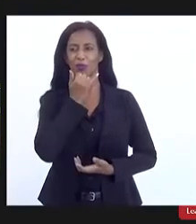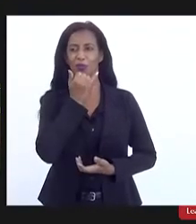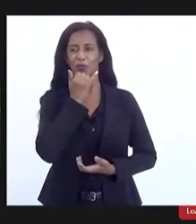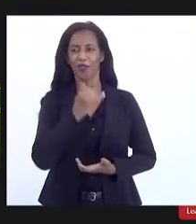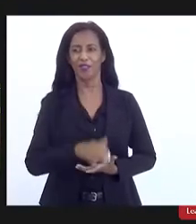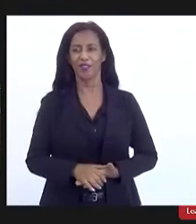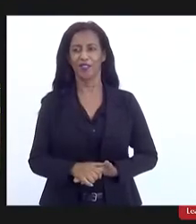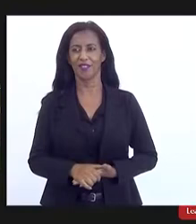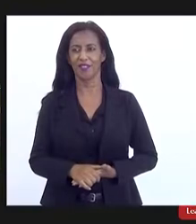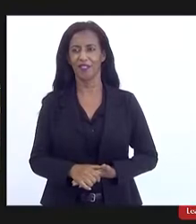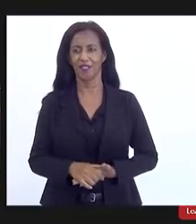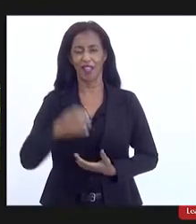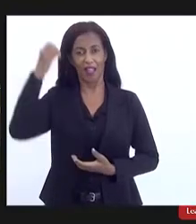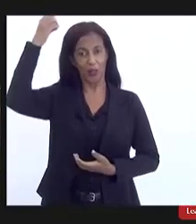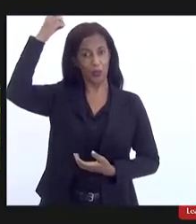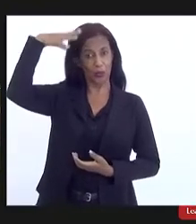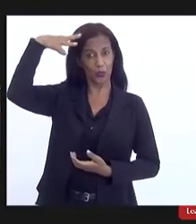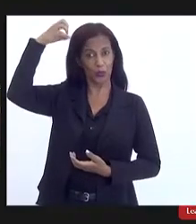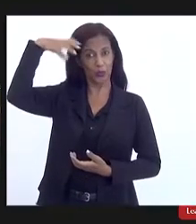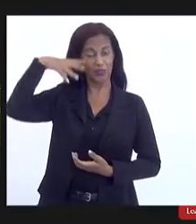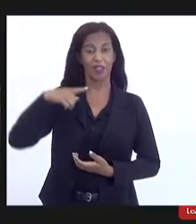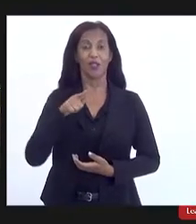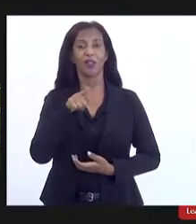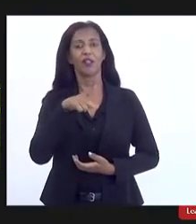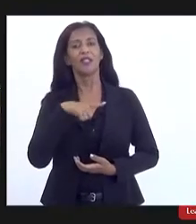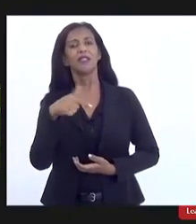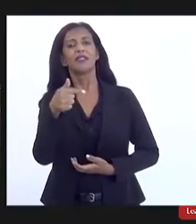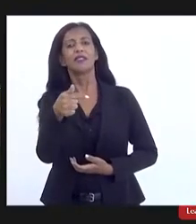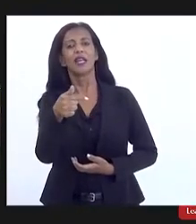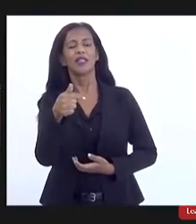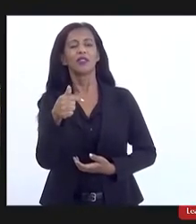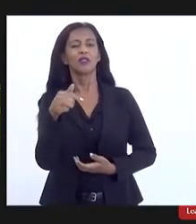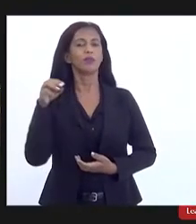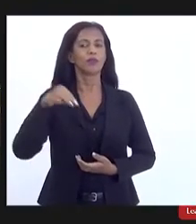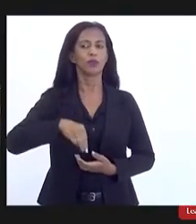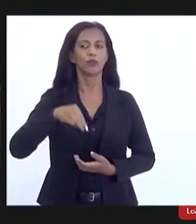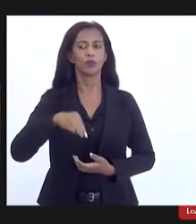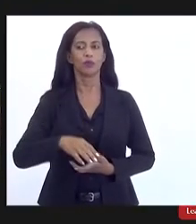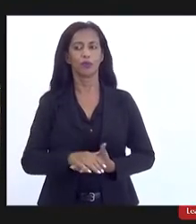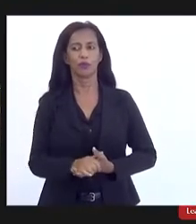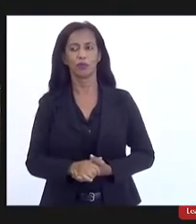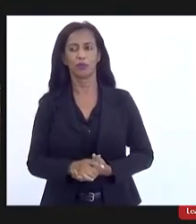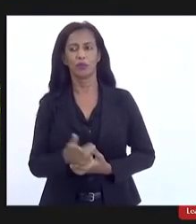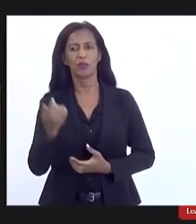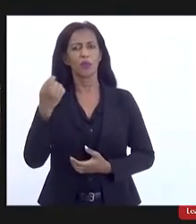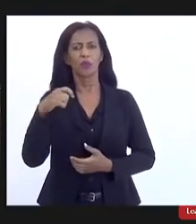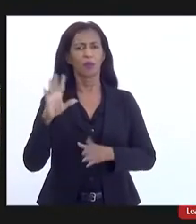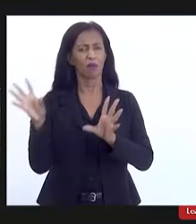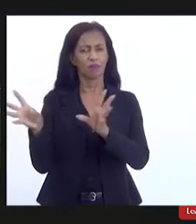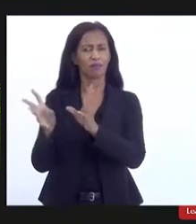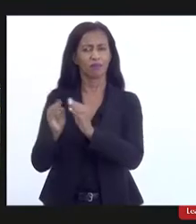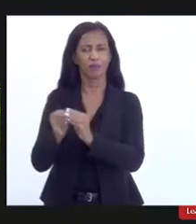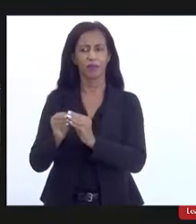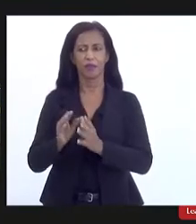você dispõe de sete minutos Thais ok não vou precisar disso tudo não